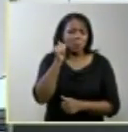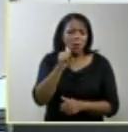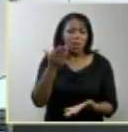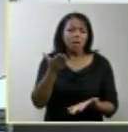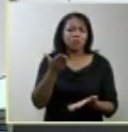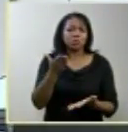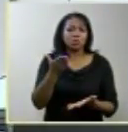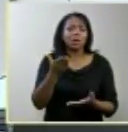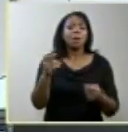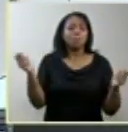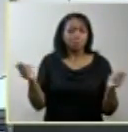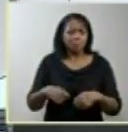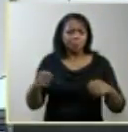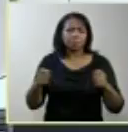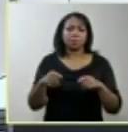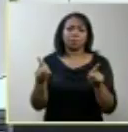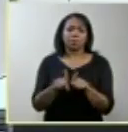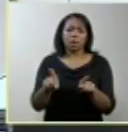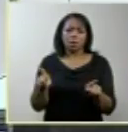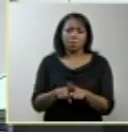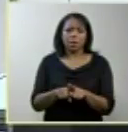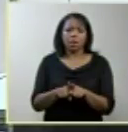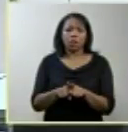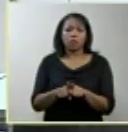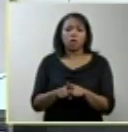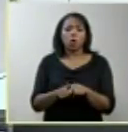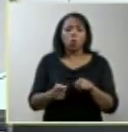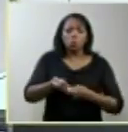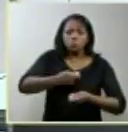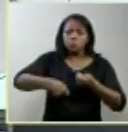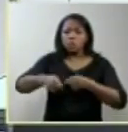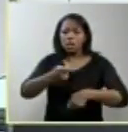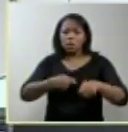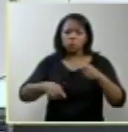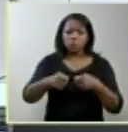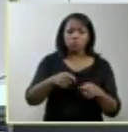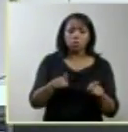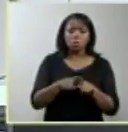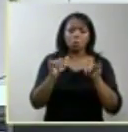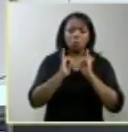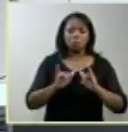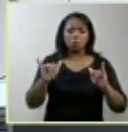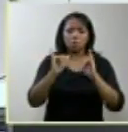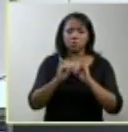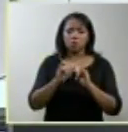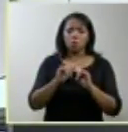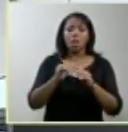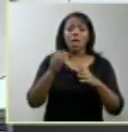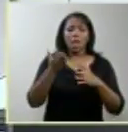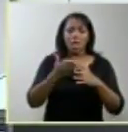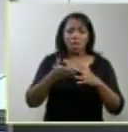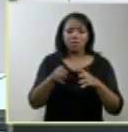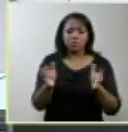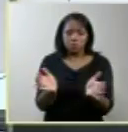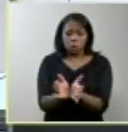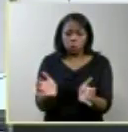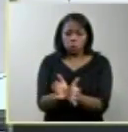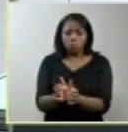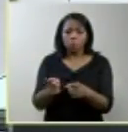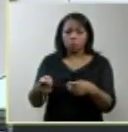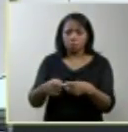permite identificar os mecanismos de negociação da informação entre elas e sua equipe de saúde